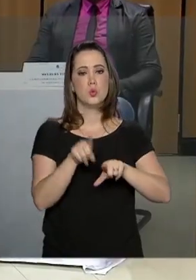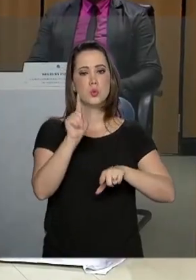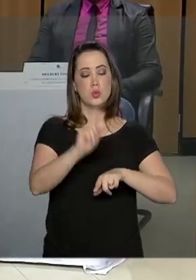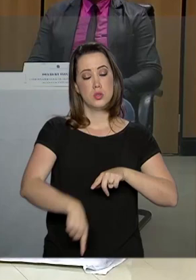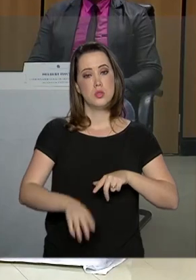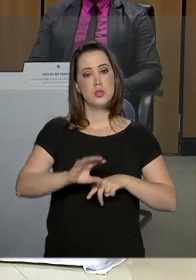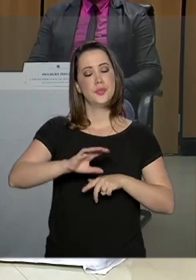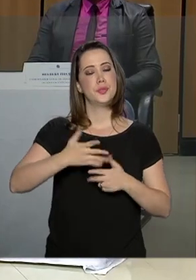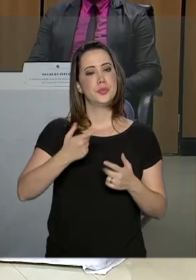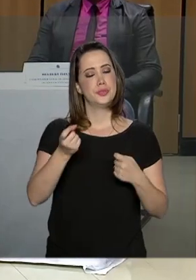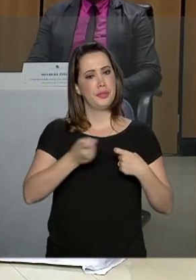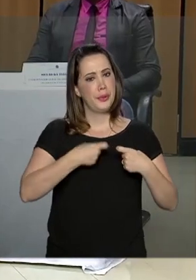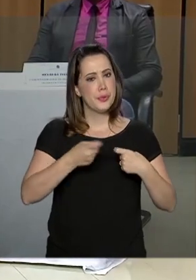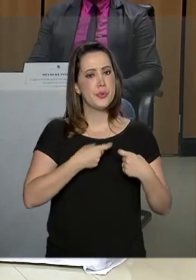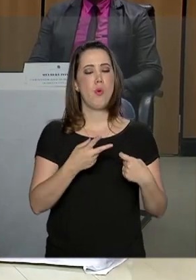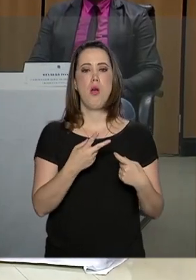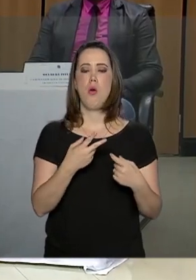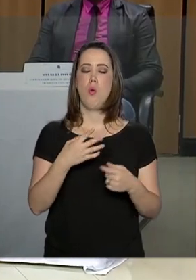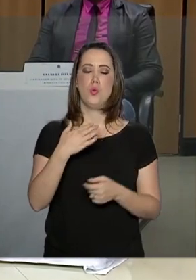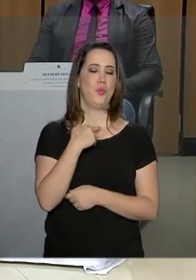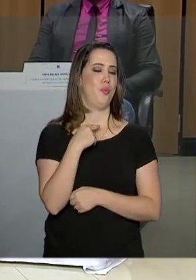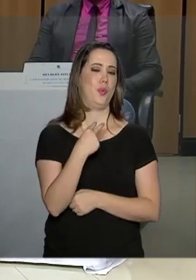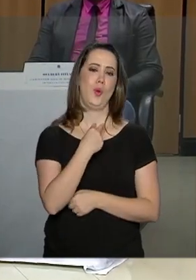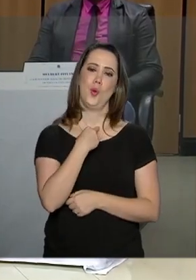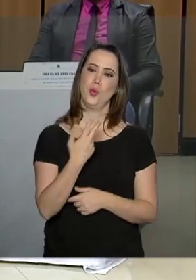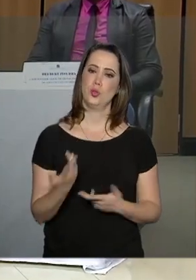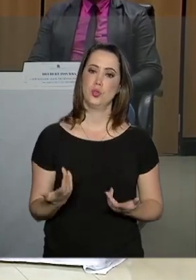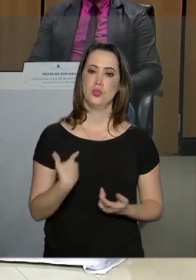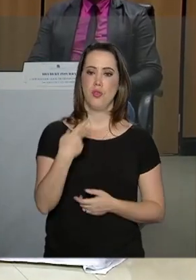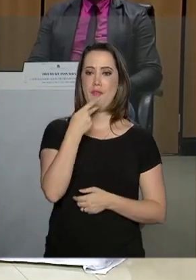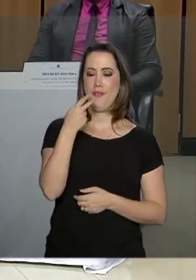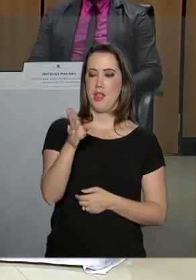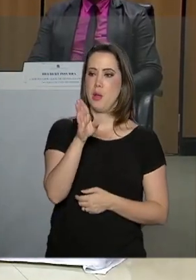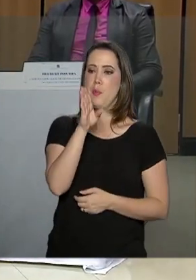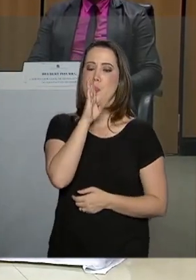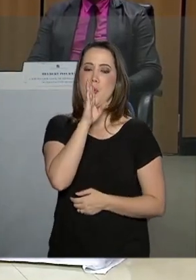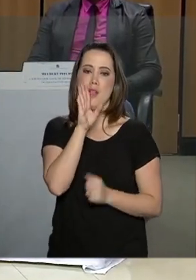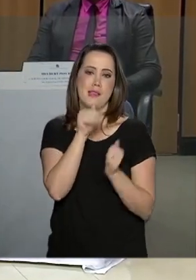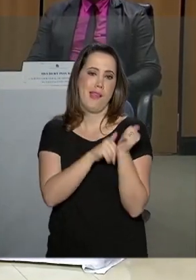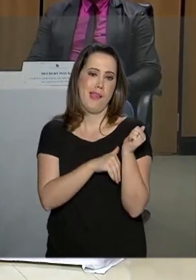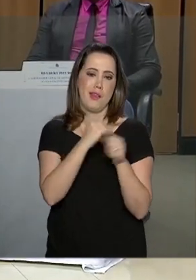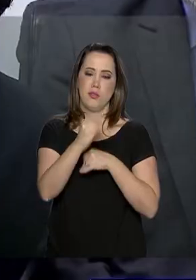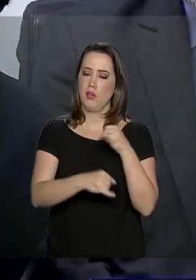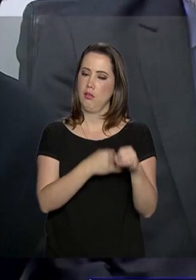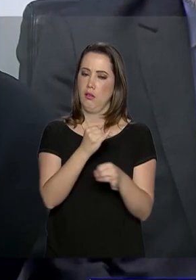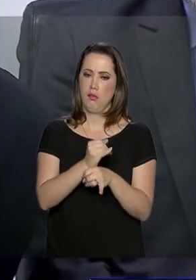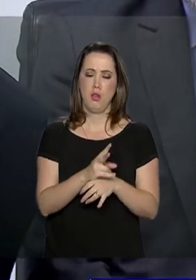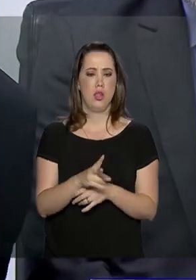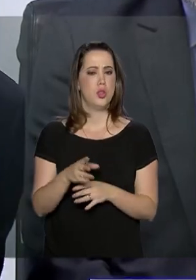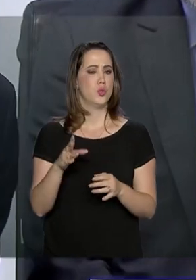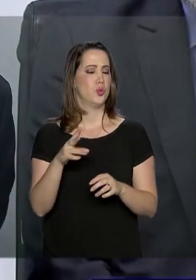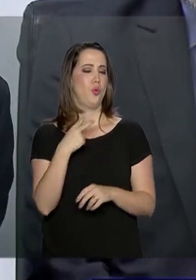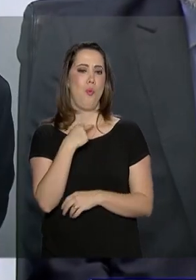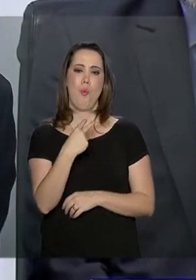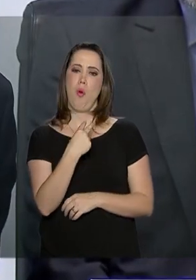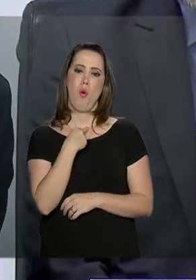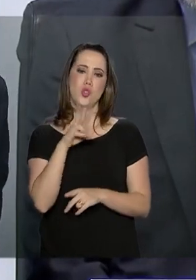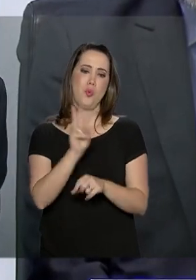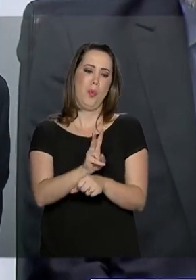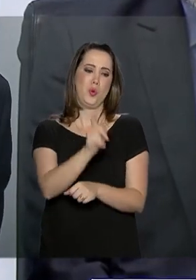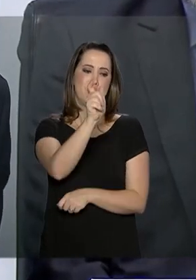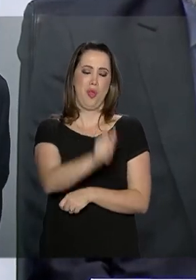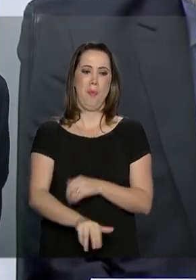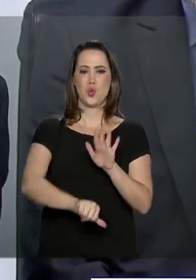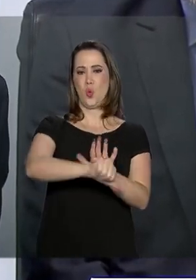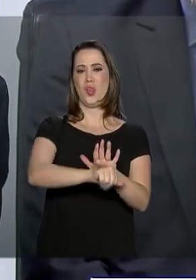podem ser mais tolerados e que a possibilidade de anonimato na internet não vai ser capaz de proteger esses criminosos.